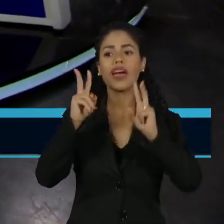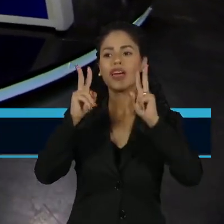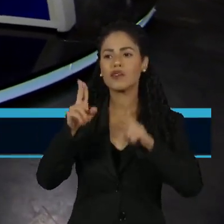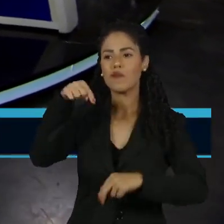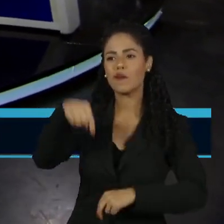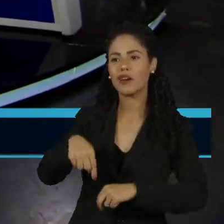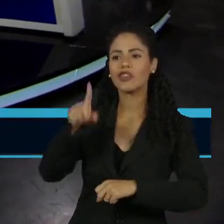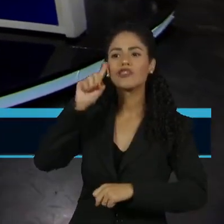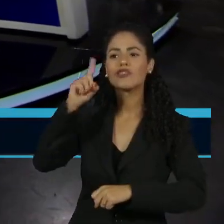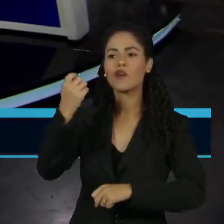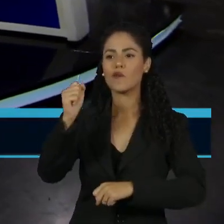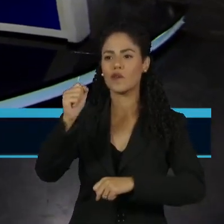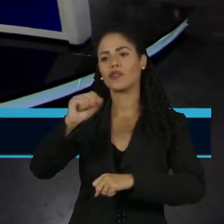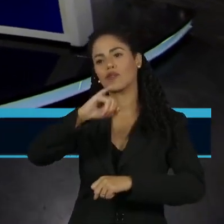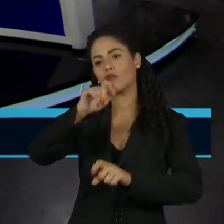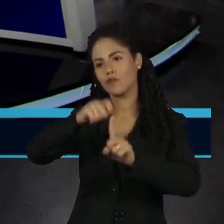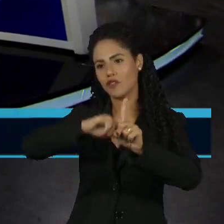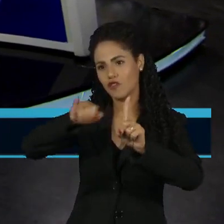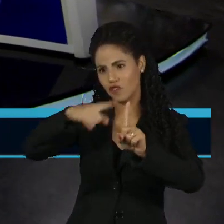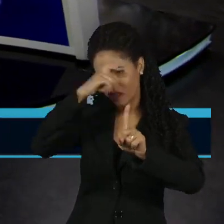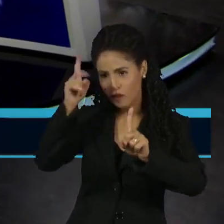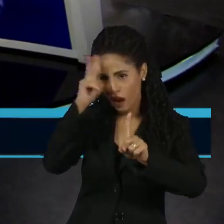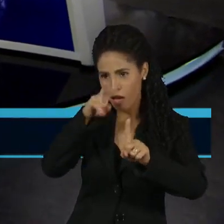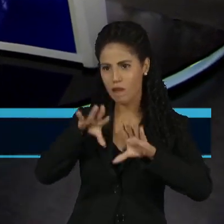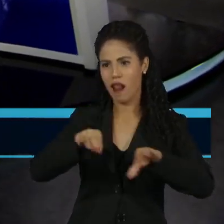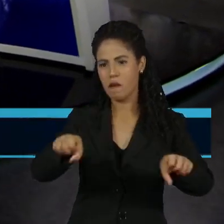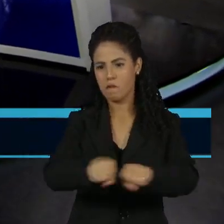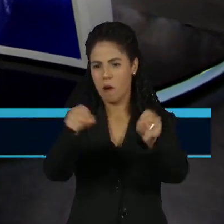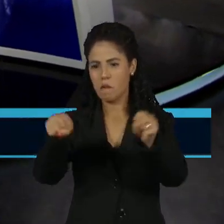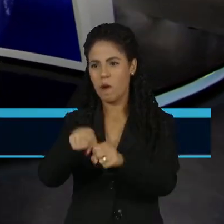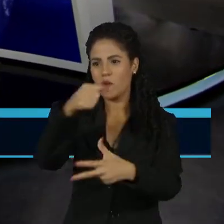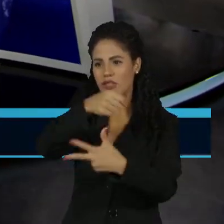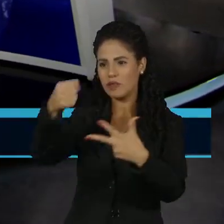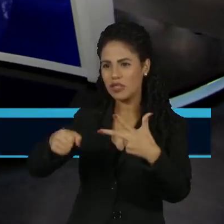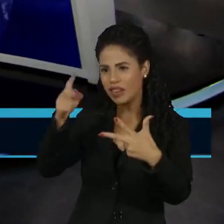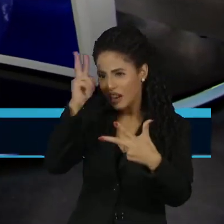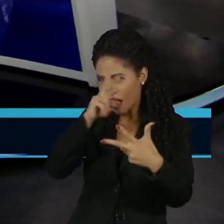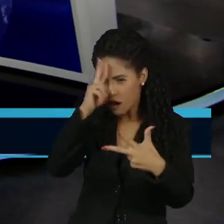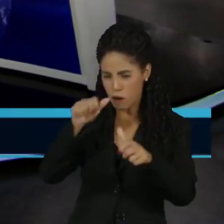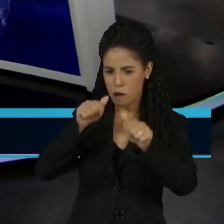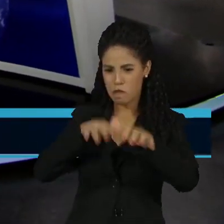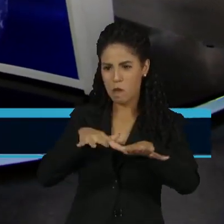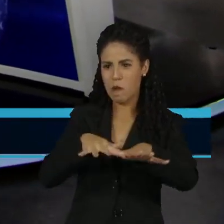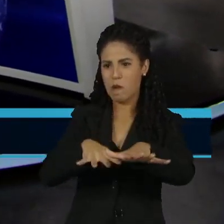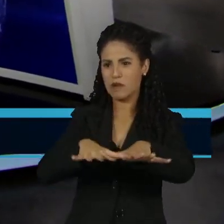janeiro que a gente teve no Brasil. Um país que tem tradição de protesto, né, inclusive.